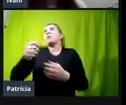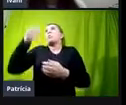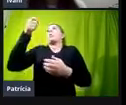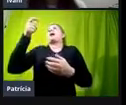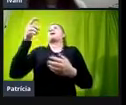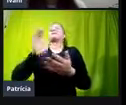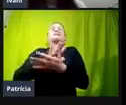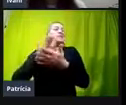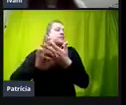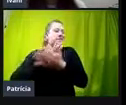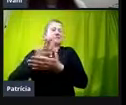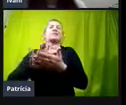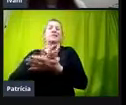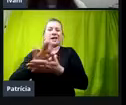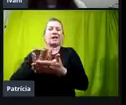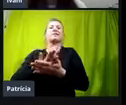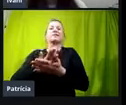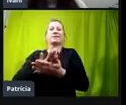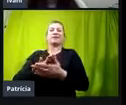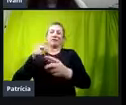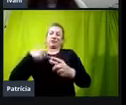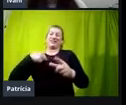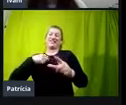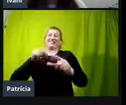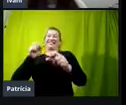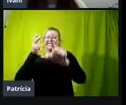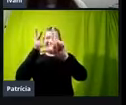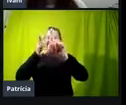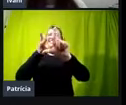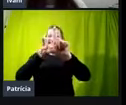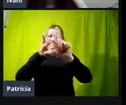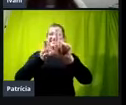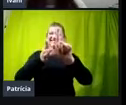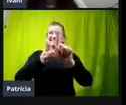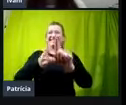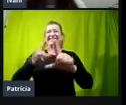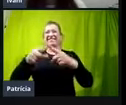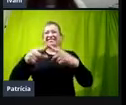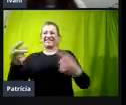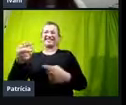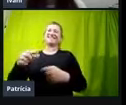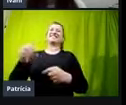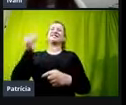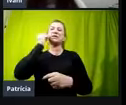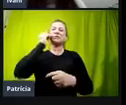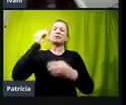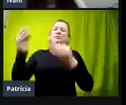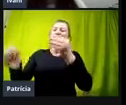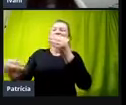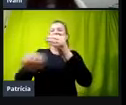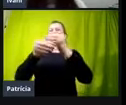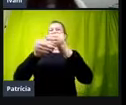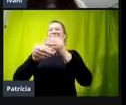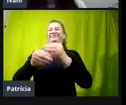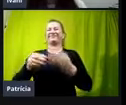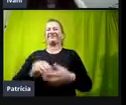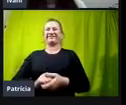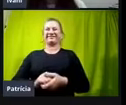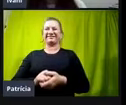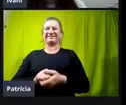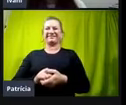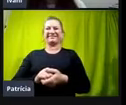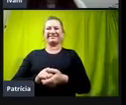gente não sabe quase nada e a gente veio gravar live, né, mas a gente tem um pouquinho pra contribuir, né, e,